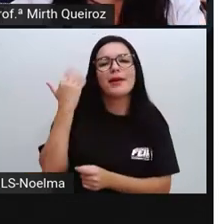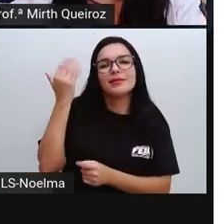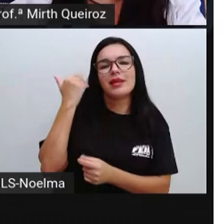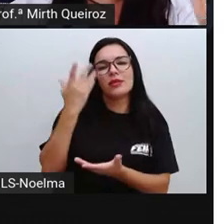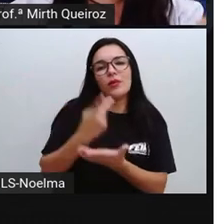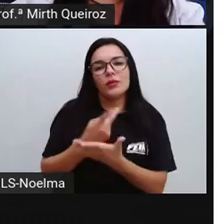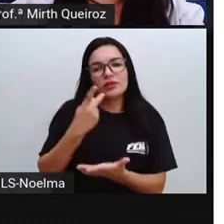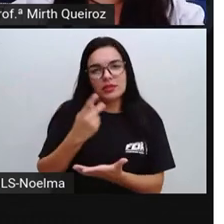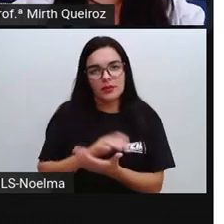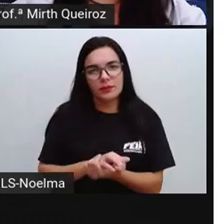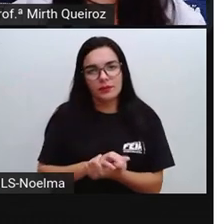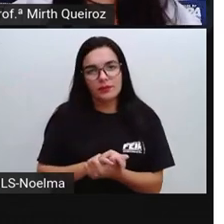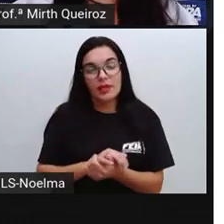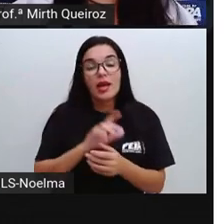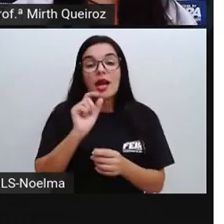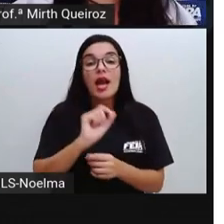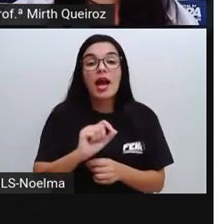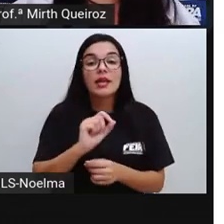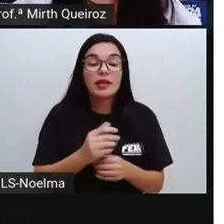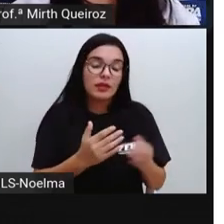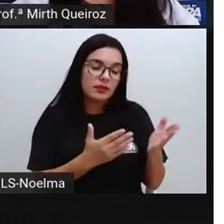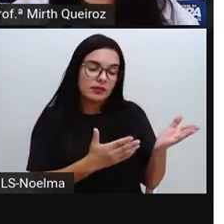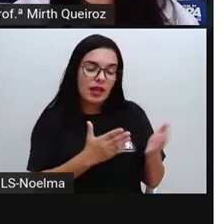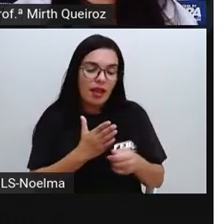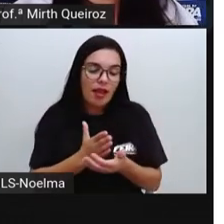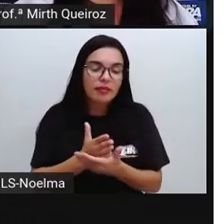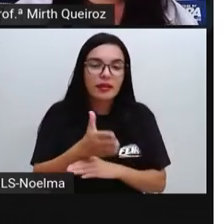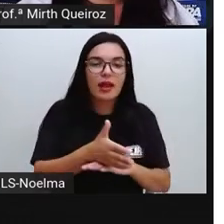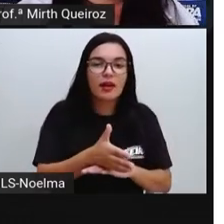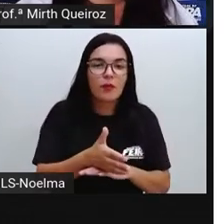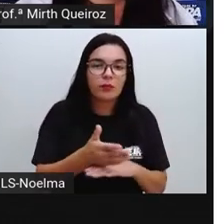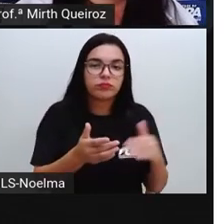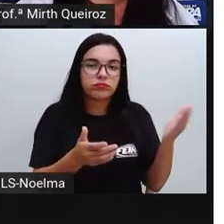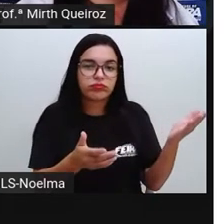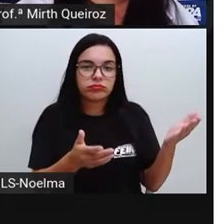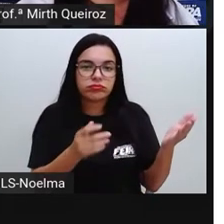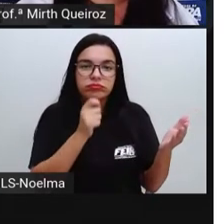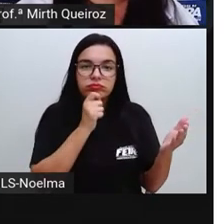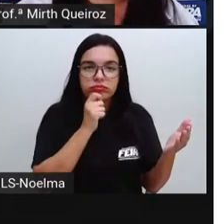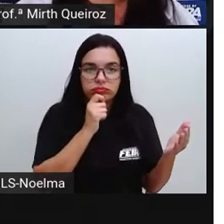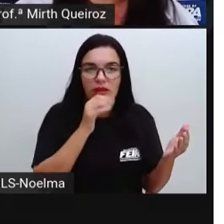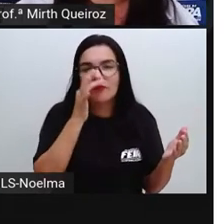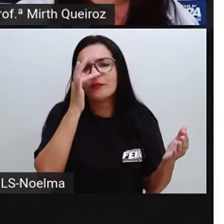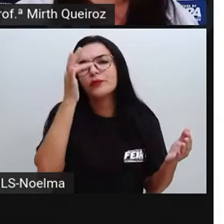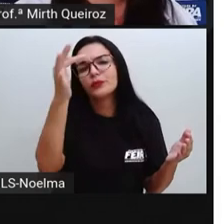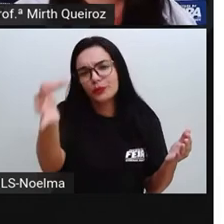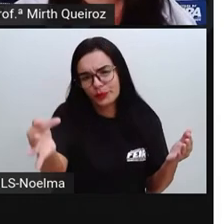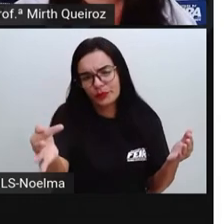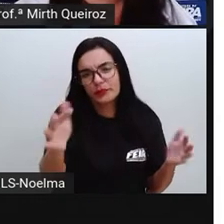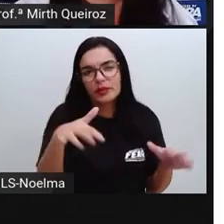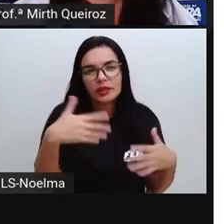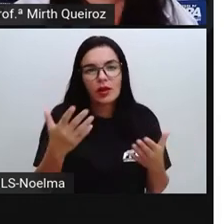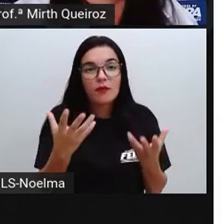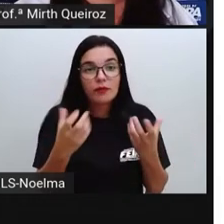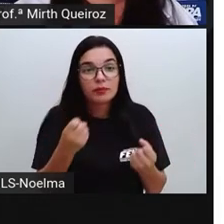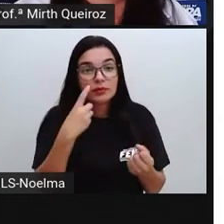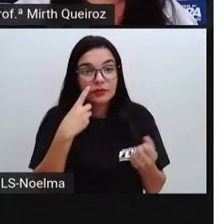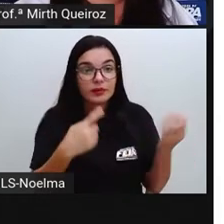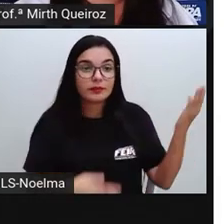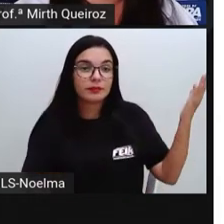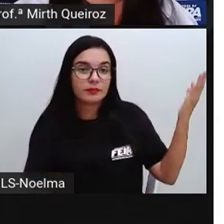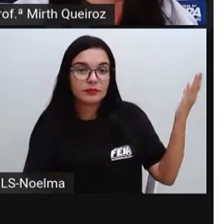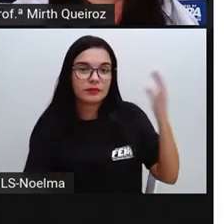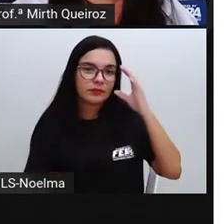entrarão agora. Entrarão já indica futuro, certo? Então, analisando, vamos aqui aos